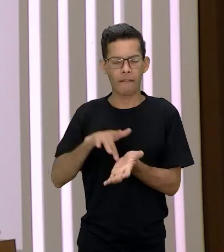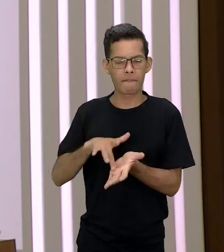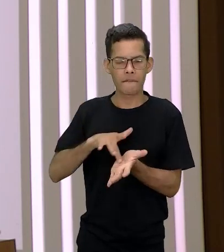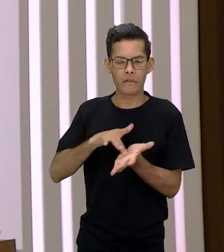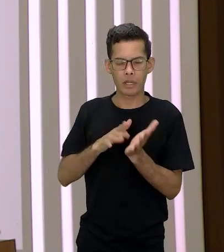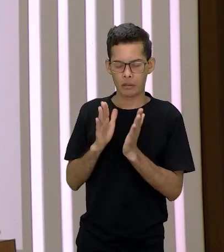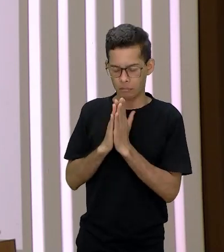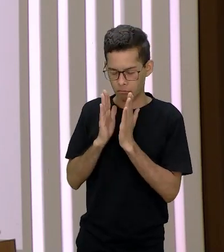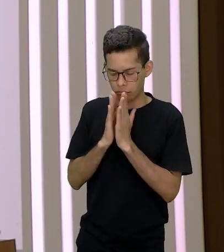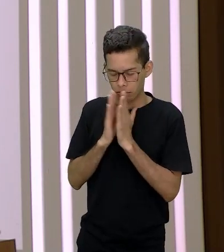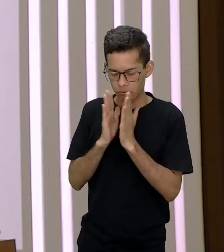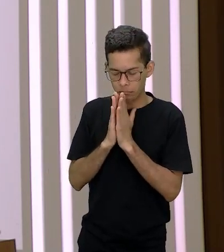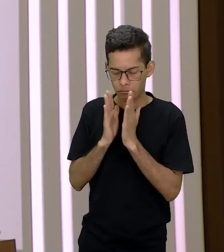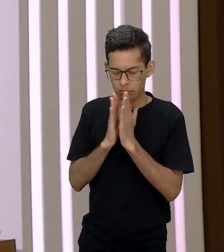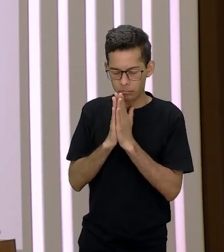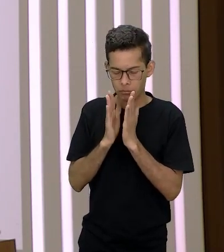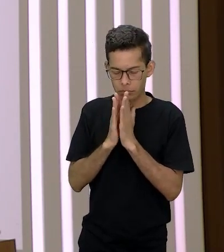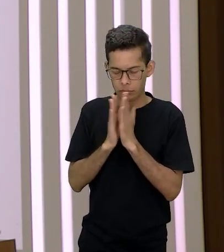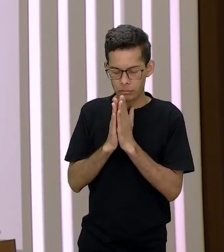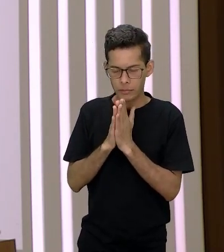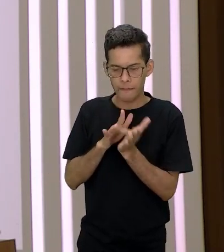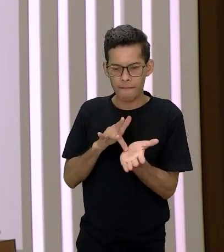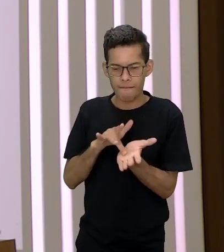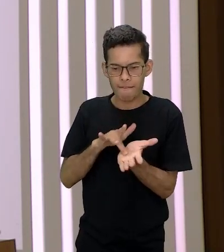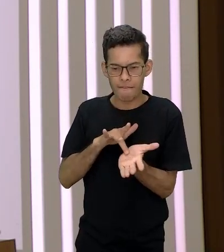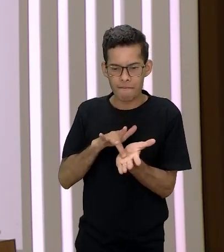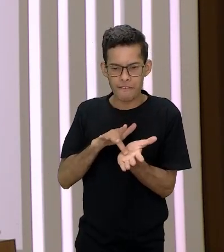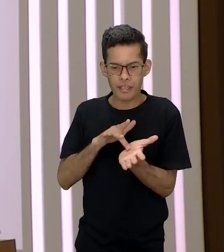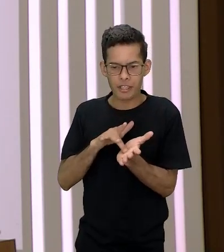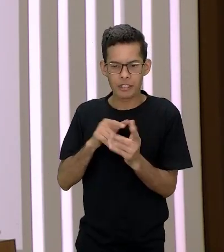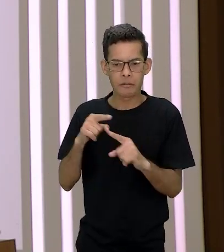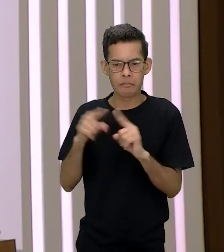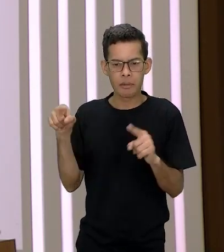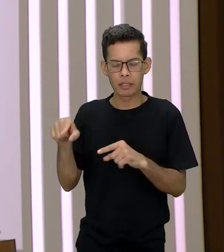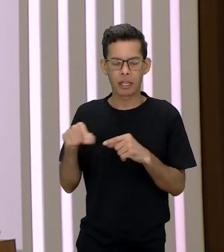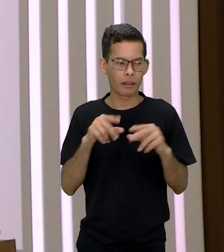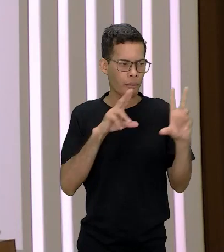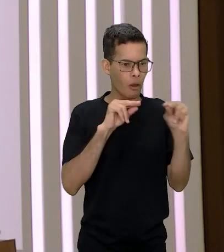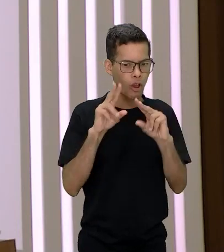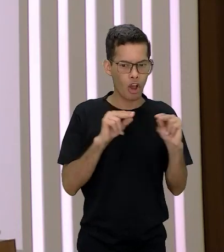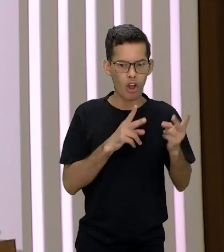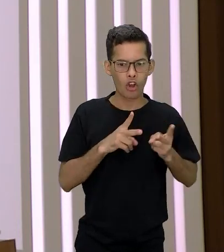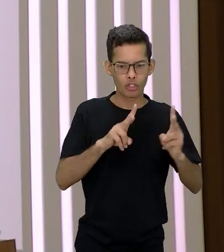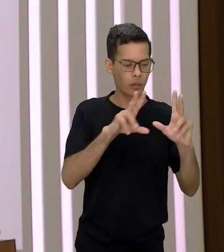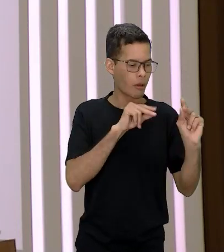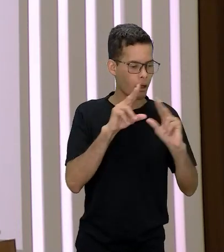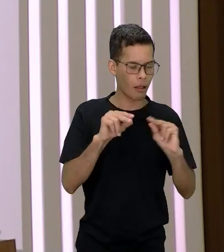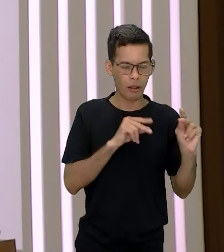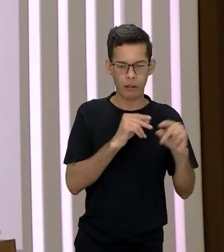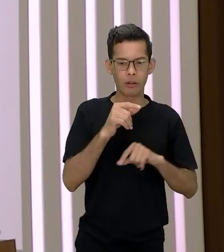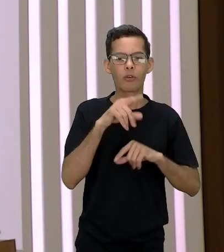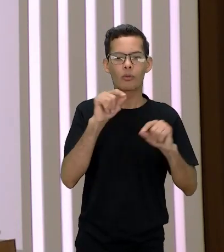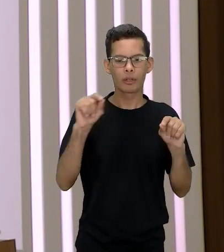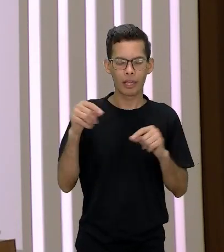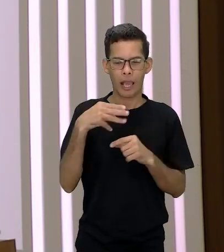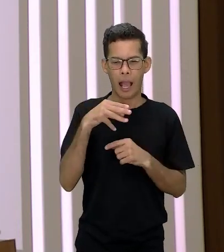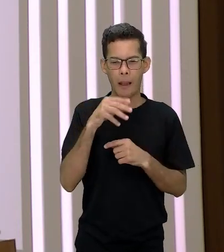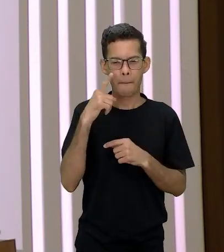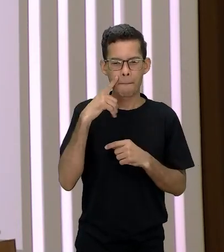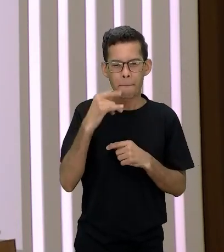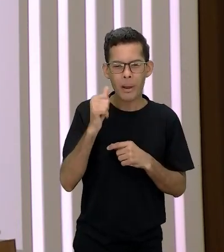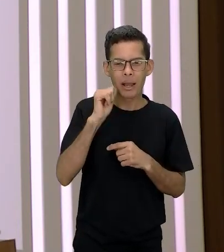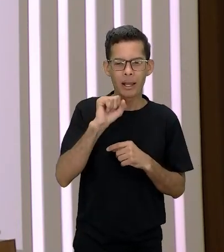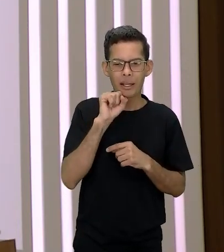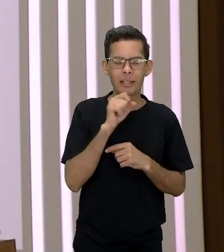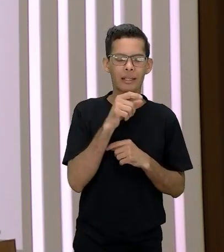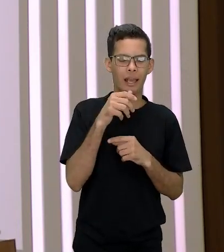finge que está rezando mas no fundo ela continua falando com os invisíveis ela ainda fala com a mãe Aya e a mãe